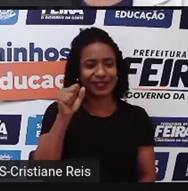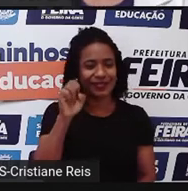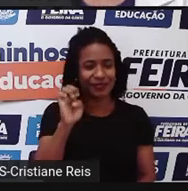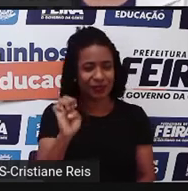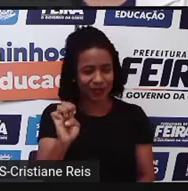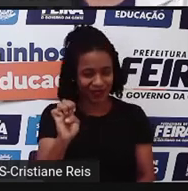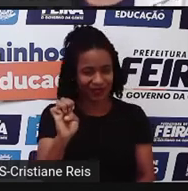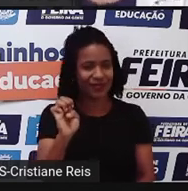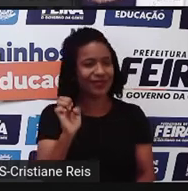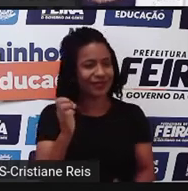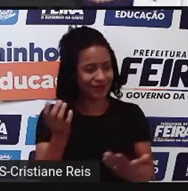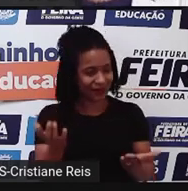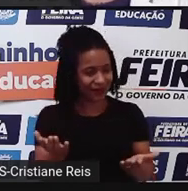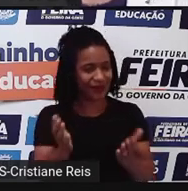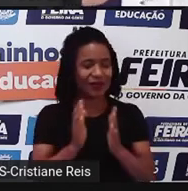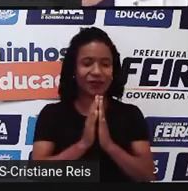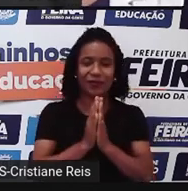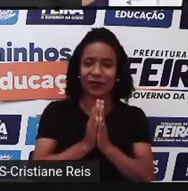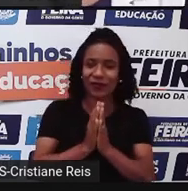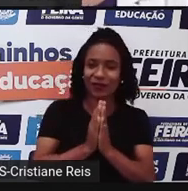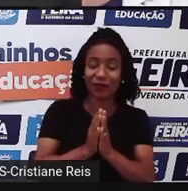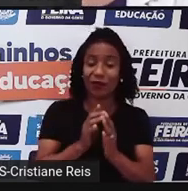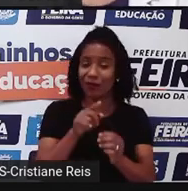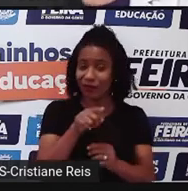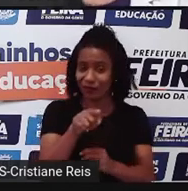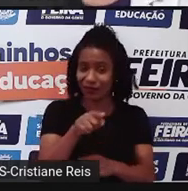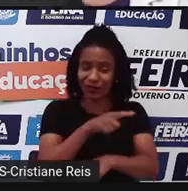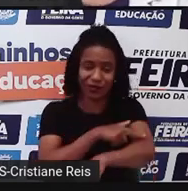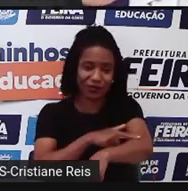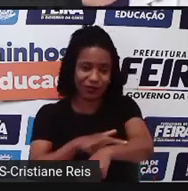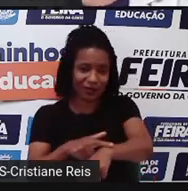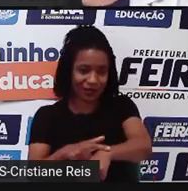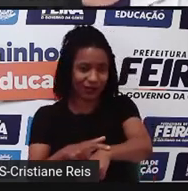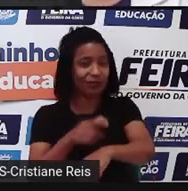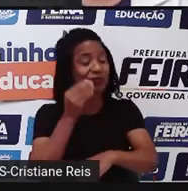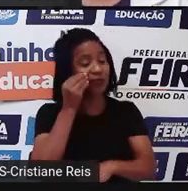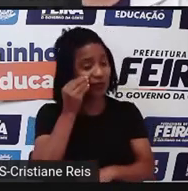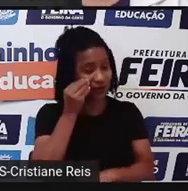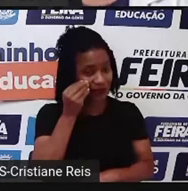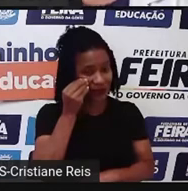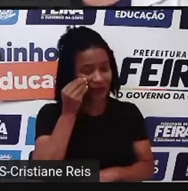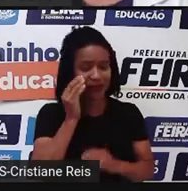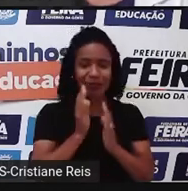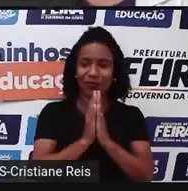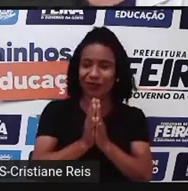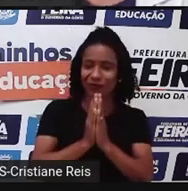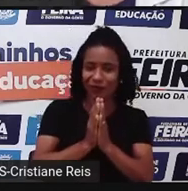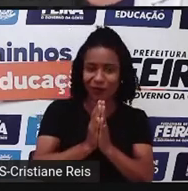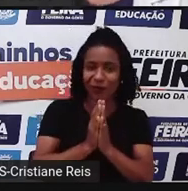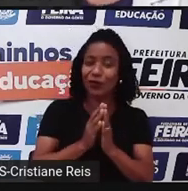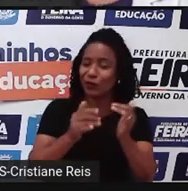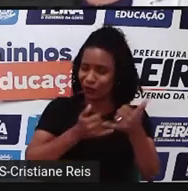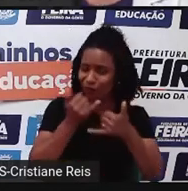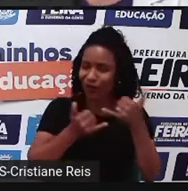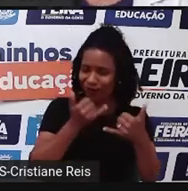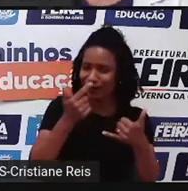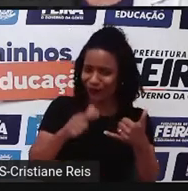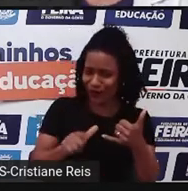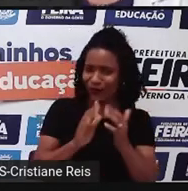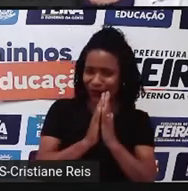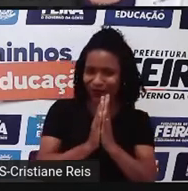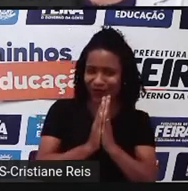Be polite. Você vai ser muito educado. Play again, please. Então, vamos jogar novamente, por favor.